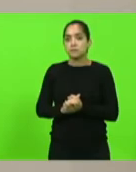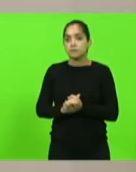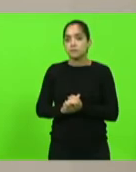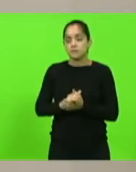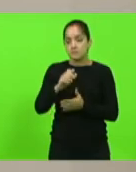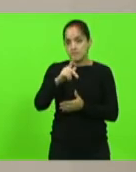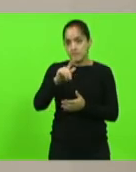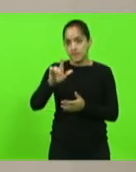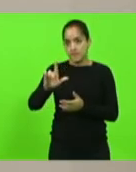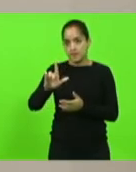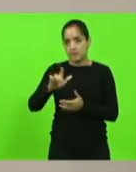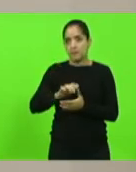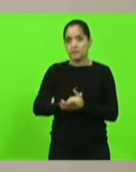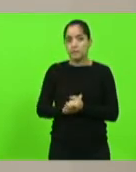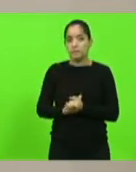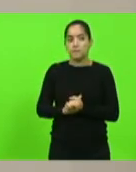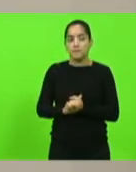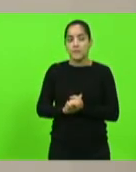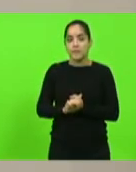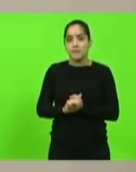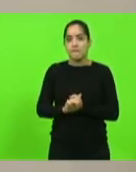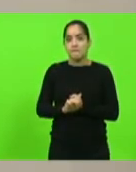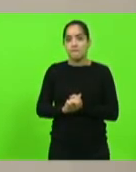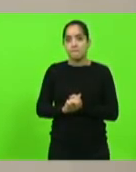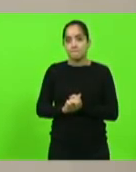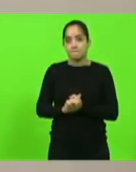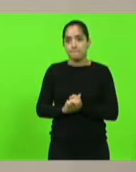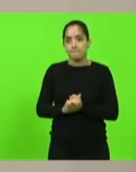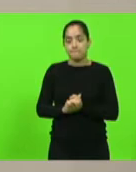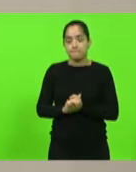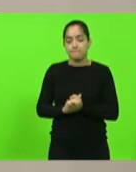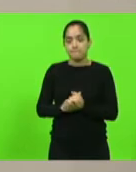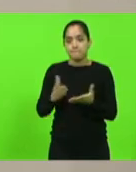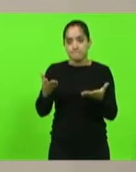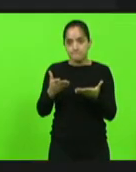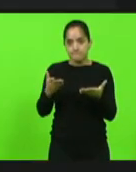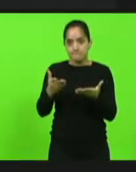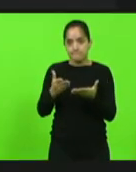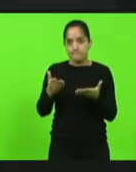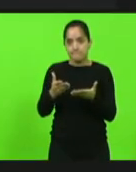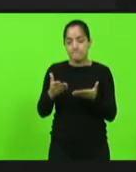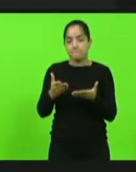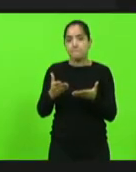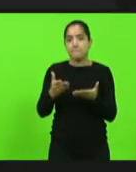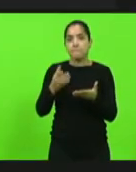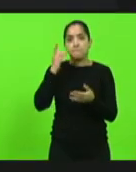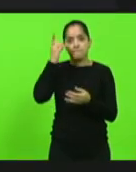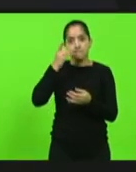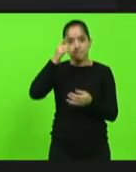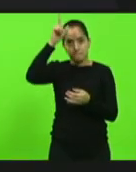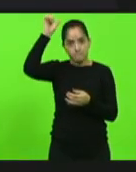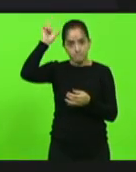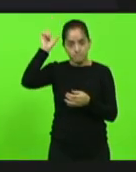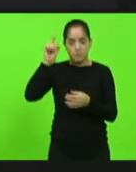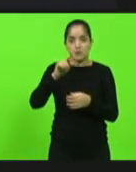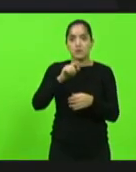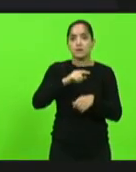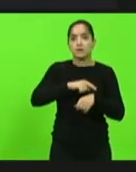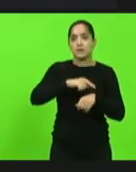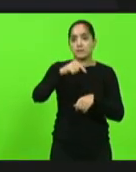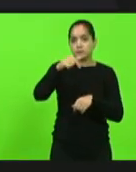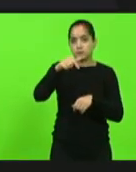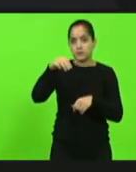PL. Deputado Sargento Lima. Deputado Sargento Lima, com a palavra, sete minutos e trinta segundos.